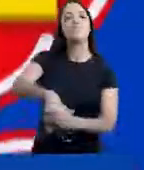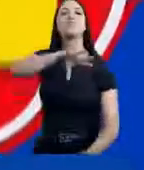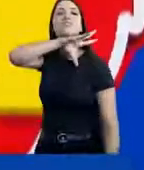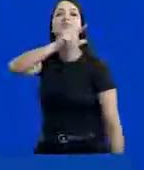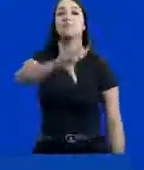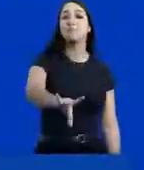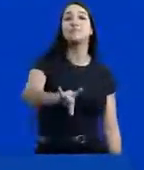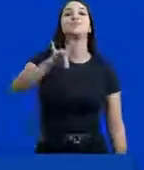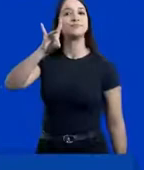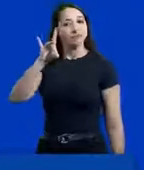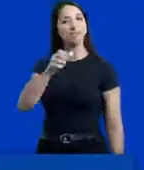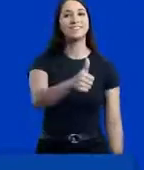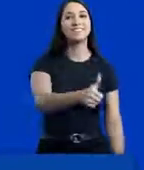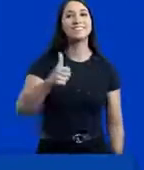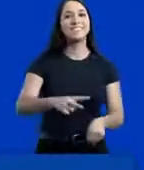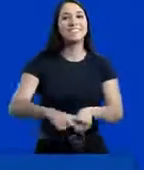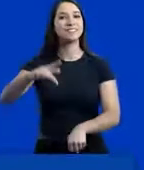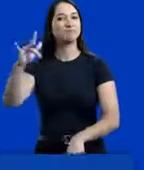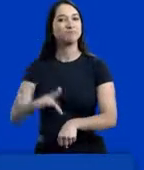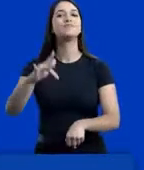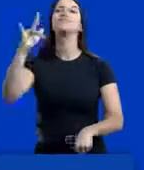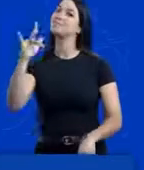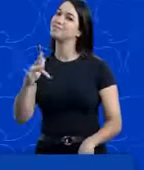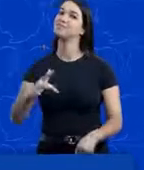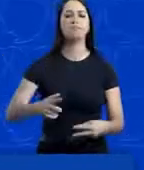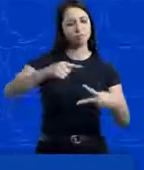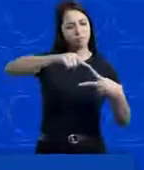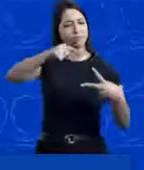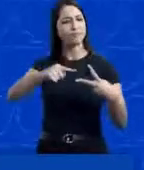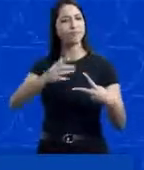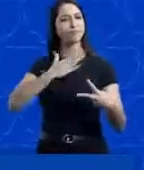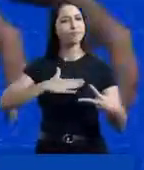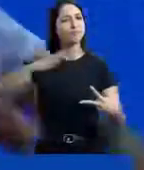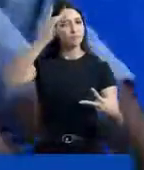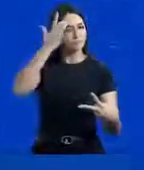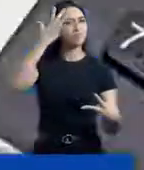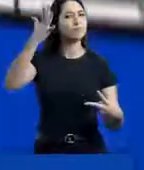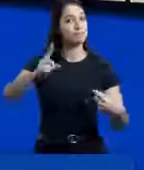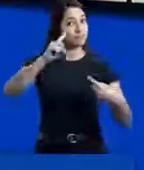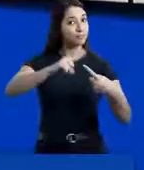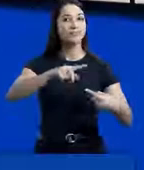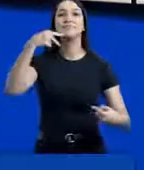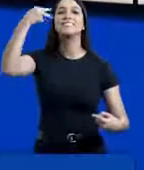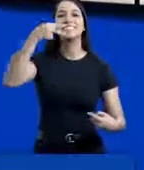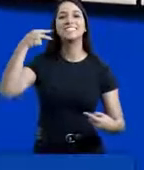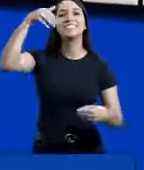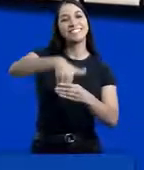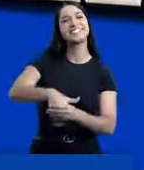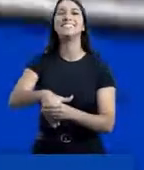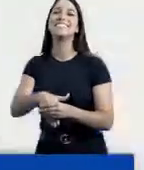Odelmo eu vou votar. Digito 11, o verde, pra confirmar. Odelmo 11. Primeiro vote no seu